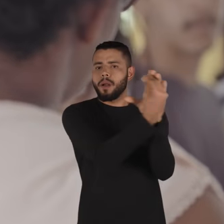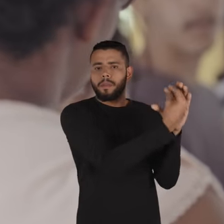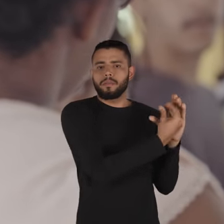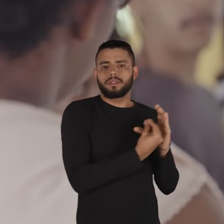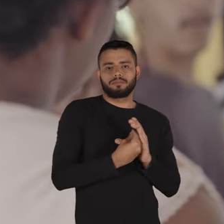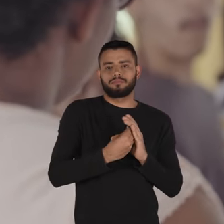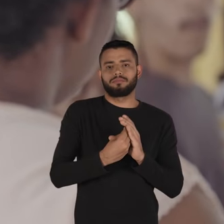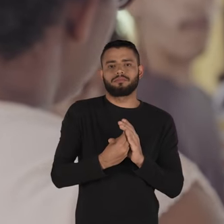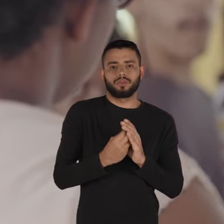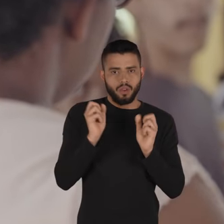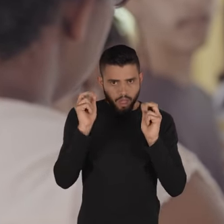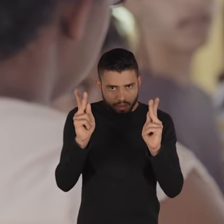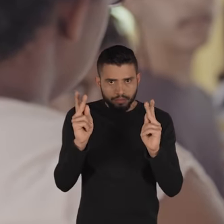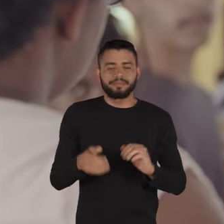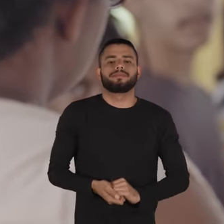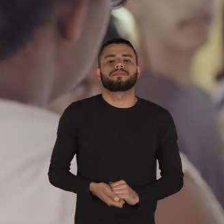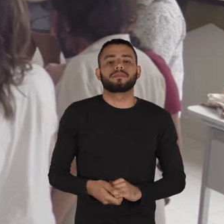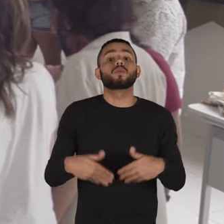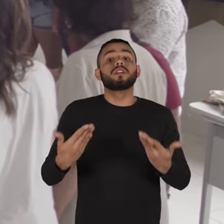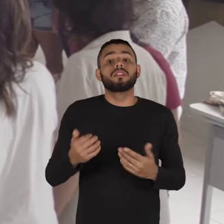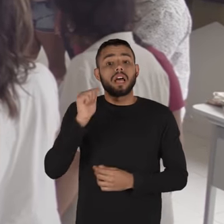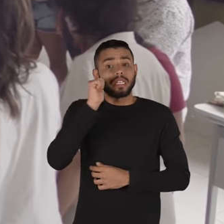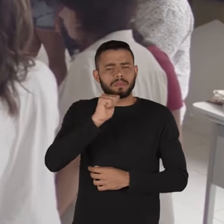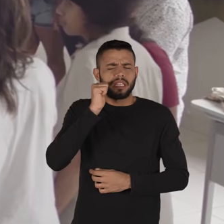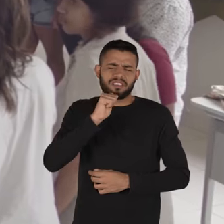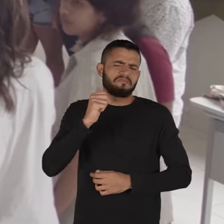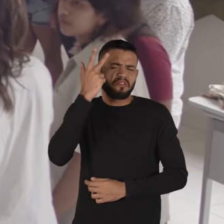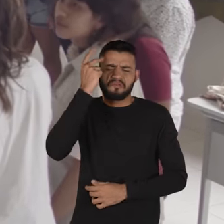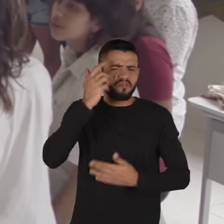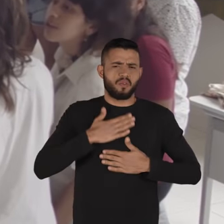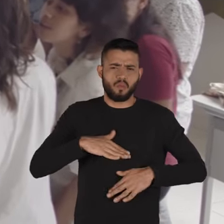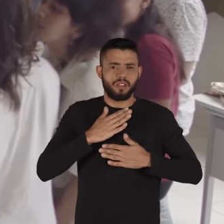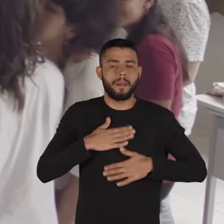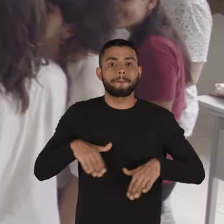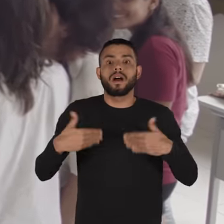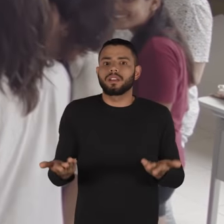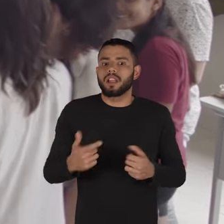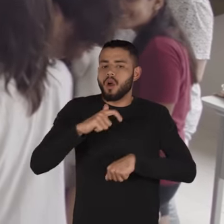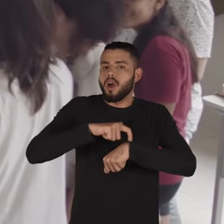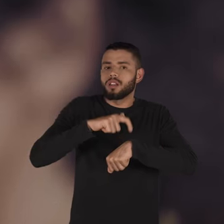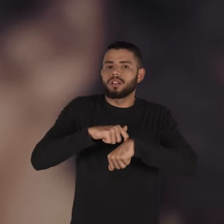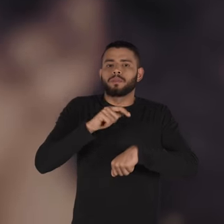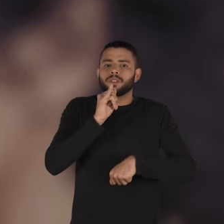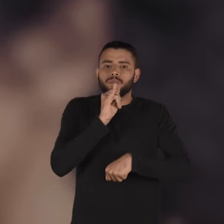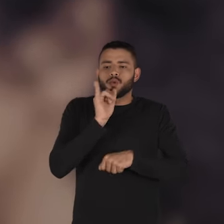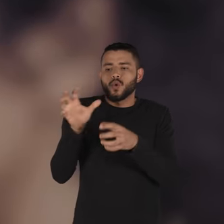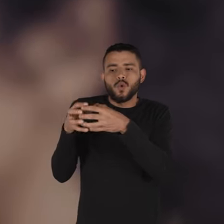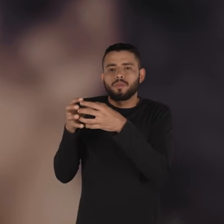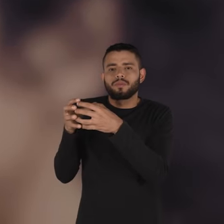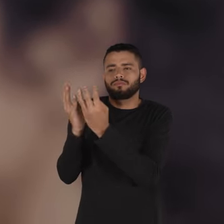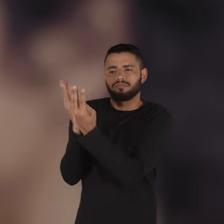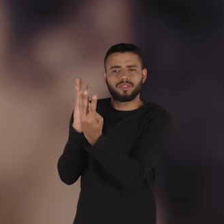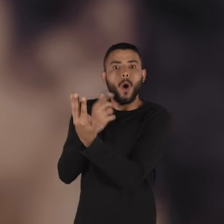voltar para mim. Beijam o rosto do vizinho. Quando chega nas meninas, é tranquilo. Mas quando chega na parte que tem lá